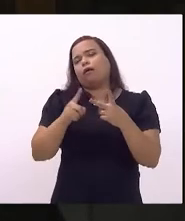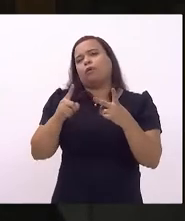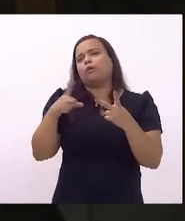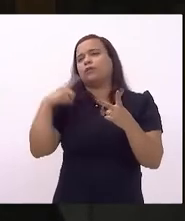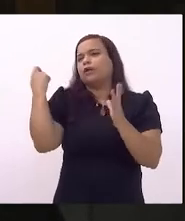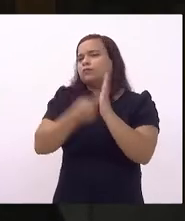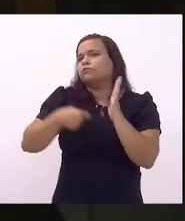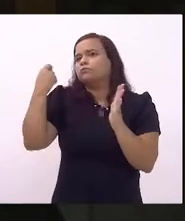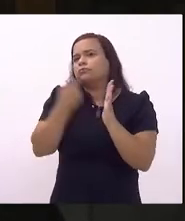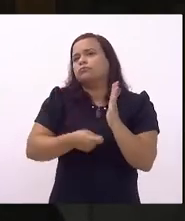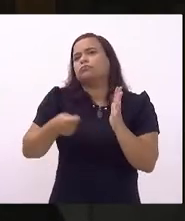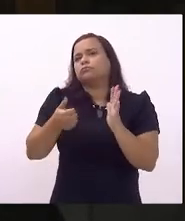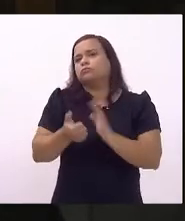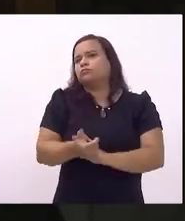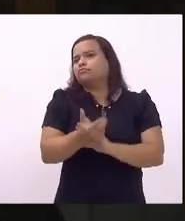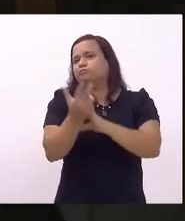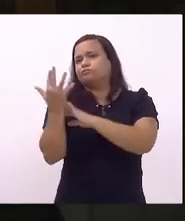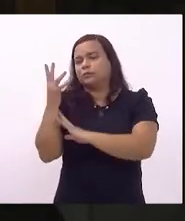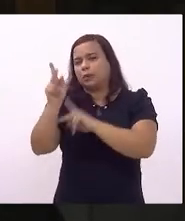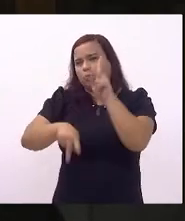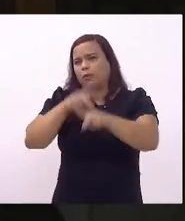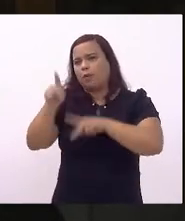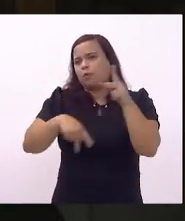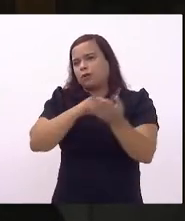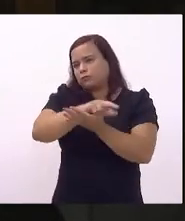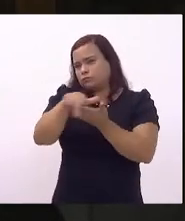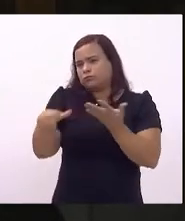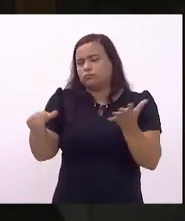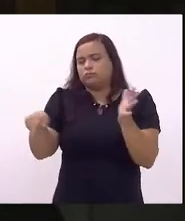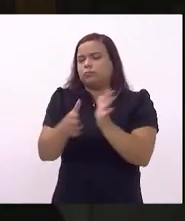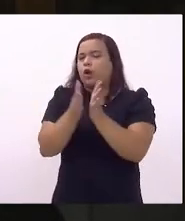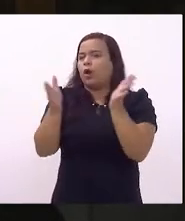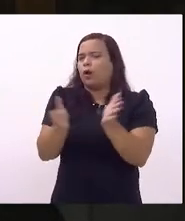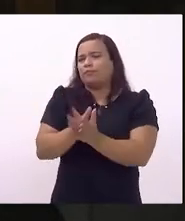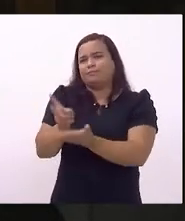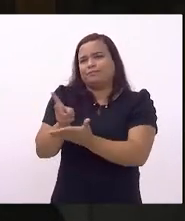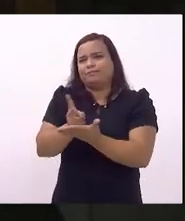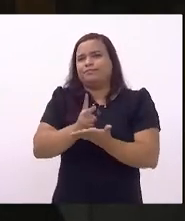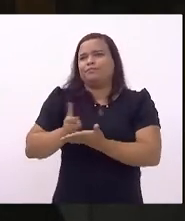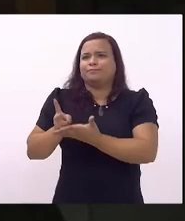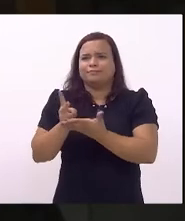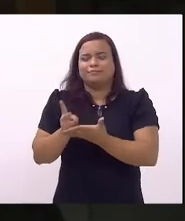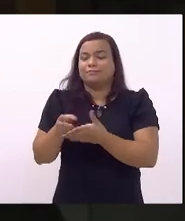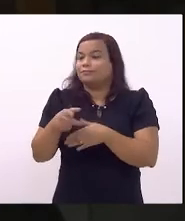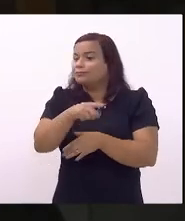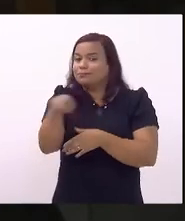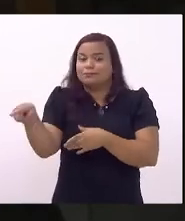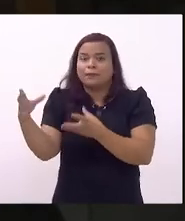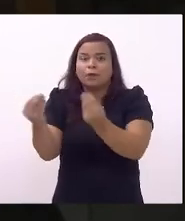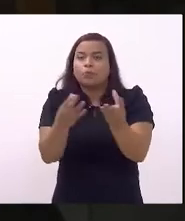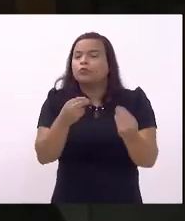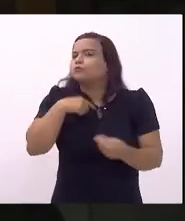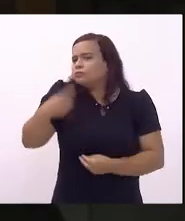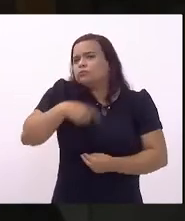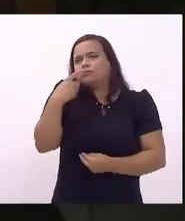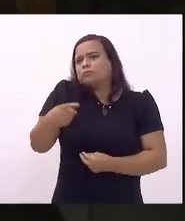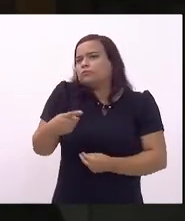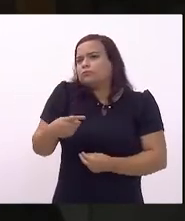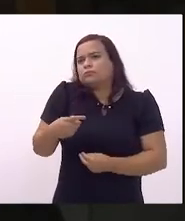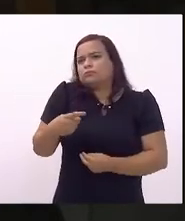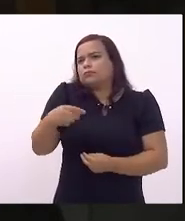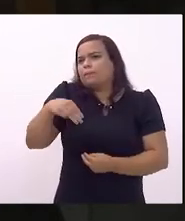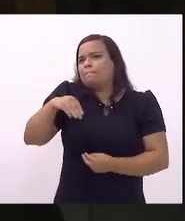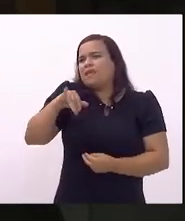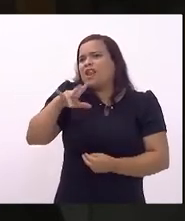persistência de um número enorme de parte da população na pobreza sendo inviável para muitos para milhões de pessoas